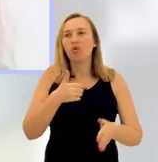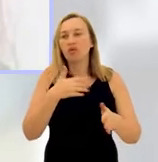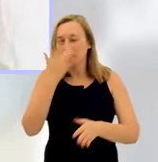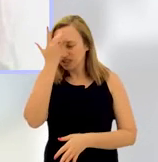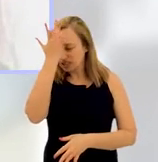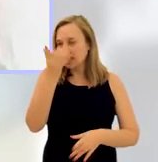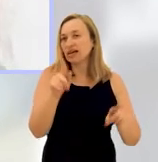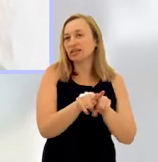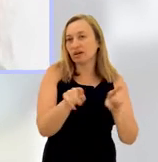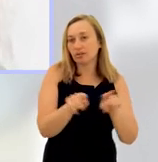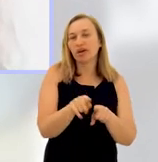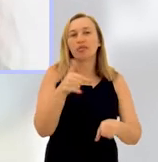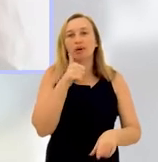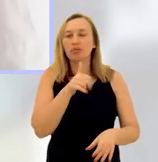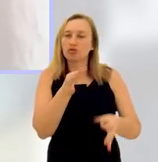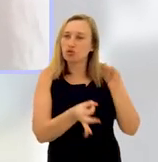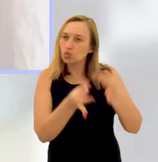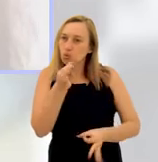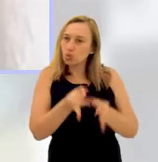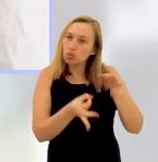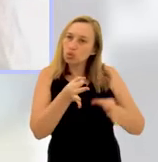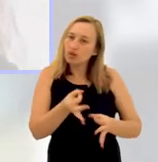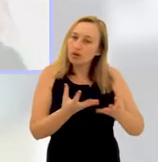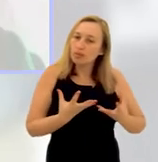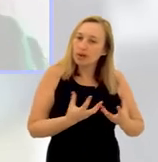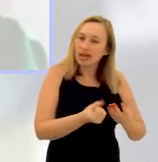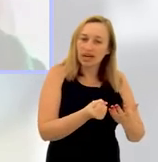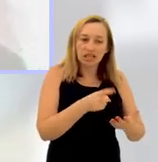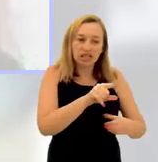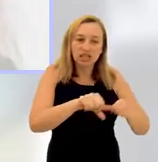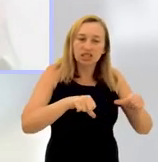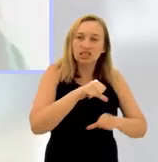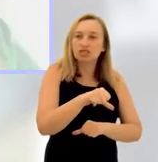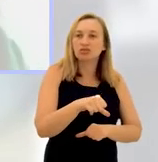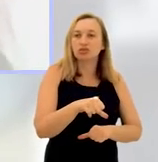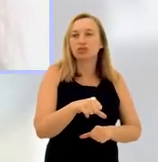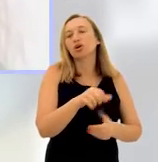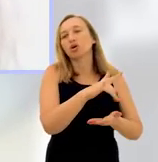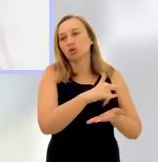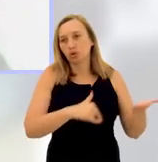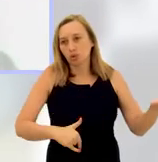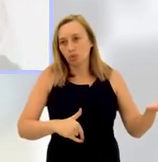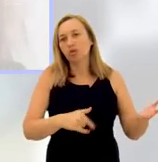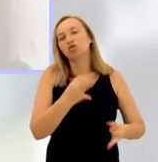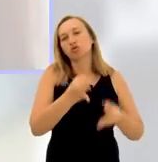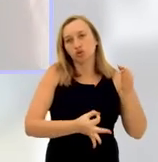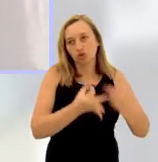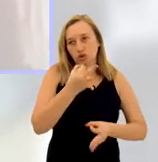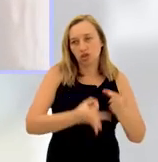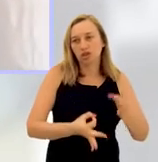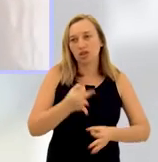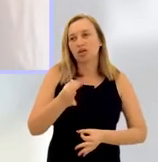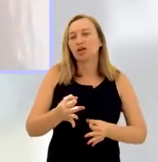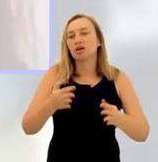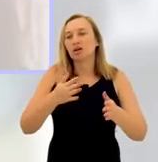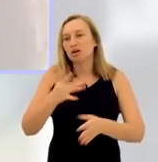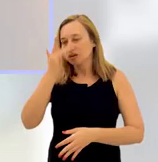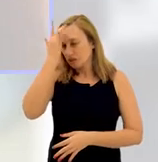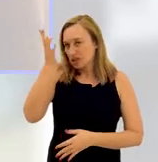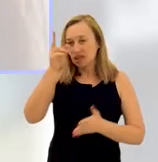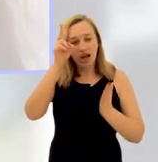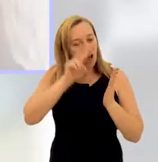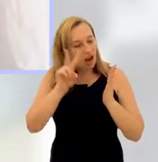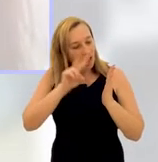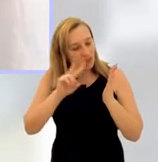facilidade também para a juíza que vai pegar aquilo compactado, transformado num documento judicial, para